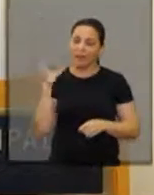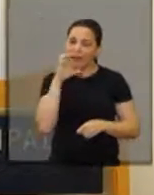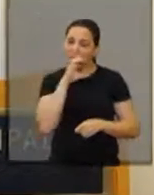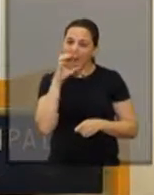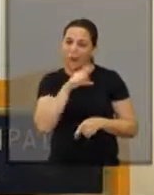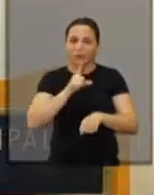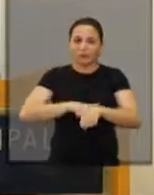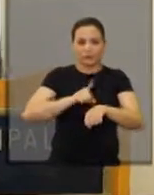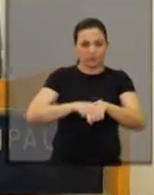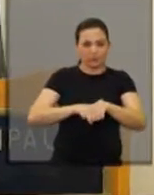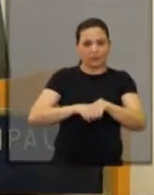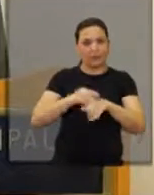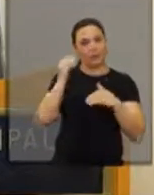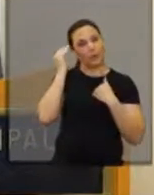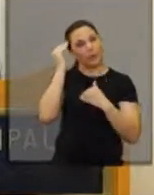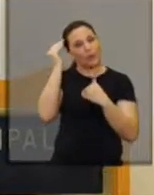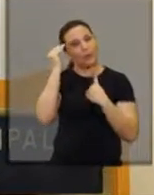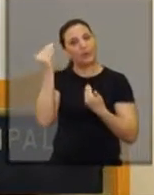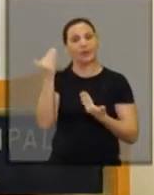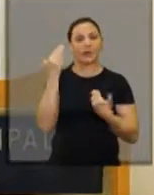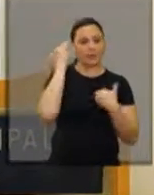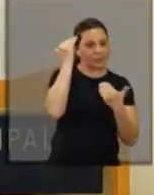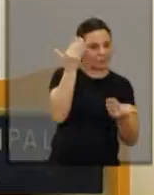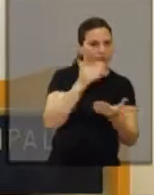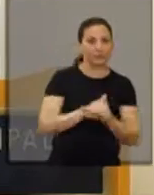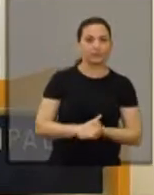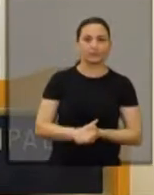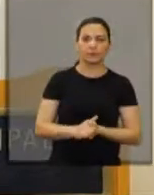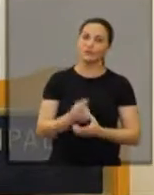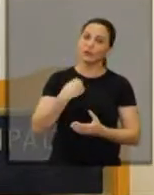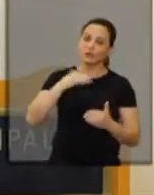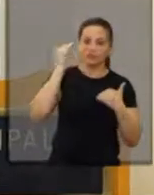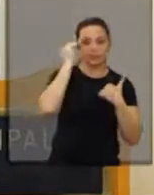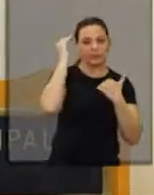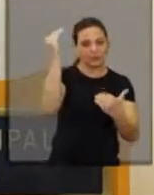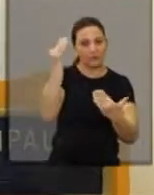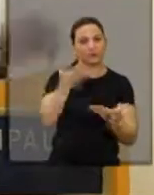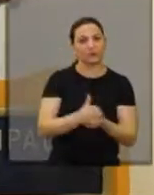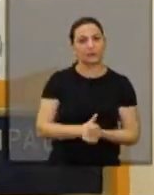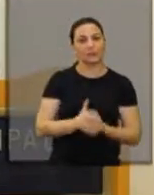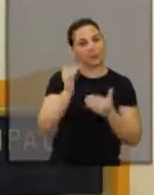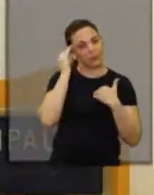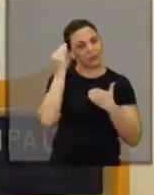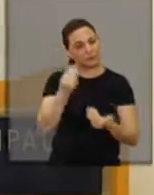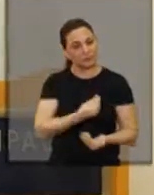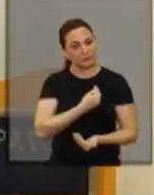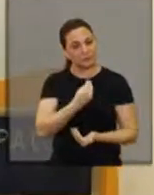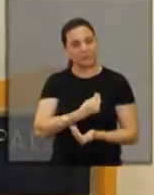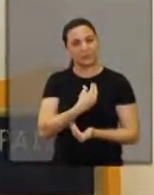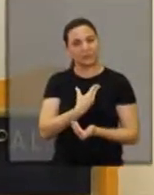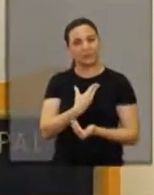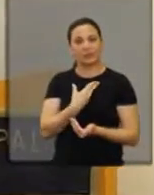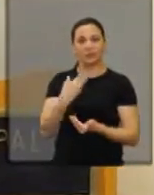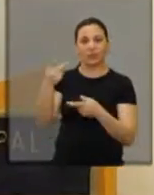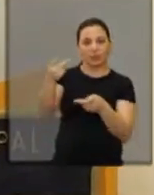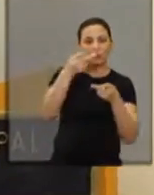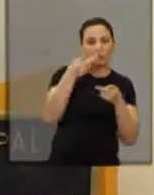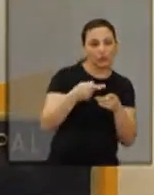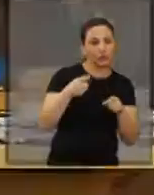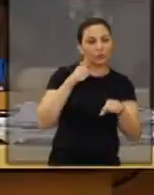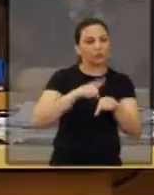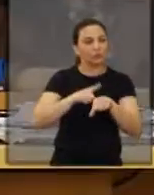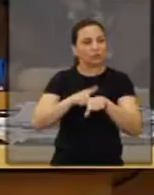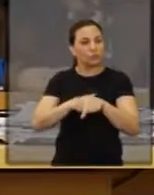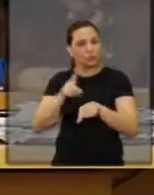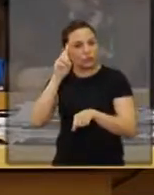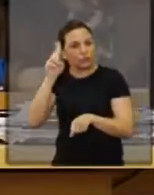porque aqui é meio corrido, ok? Muito obrigado. Agradeço a todos. Nós que agradecemos, Théo. Muito obrigado pela presença. Já